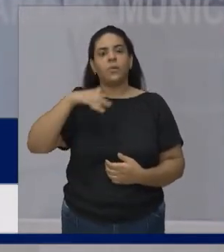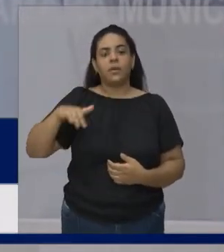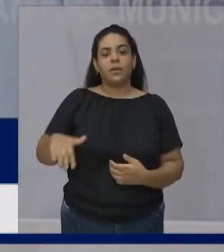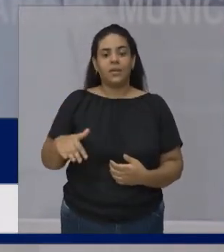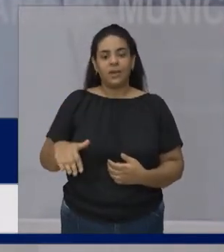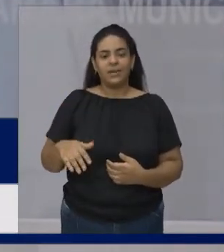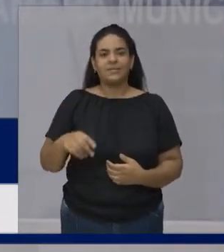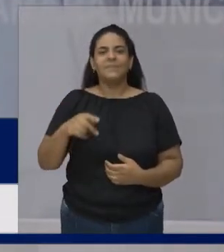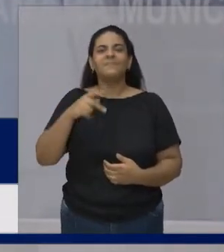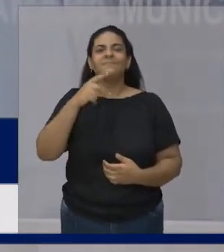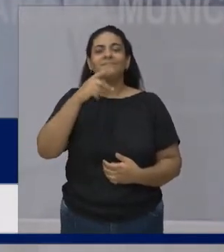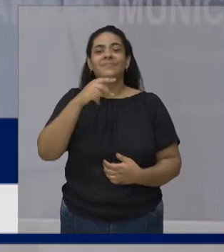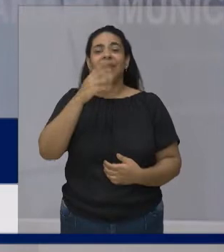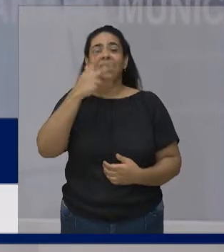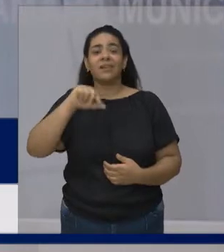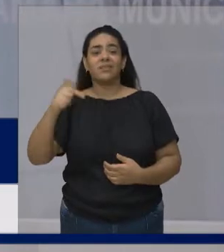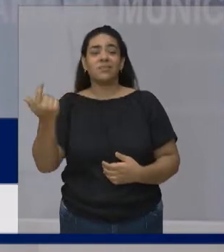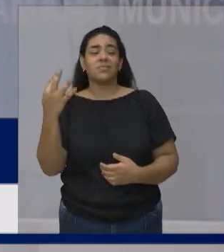Existe